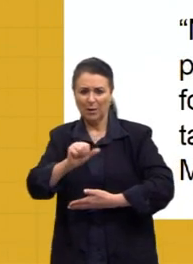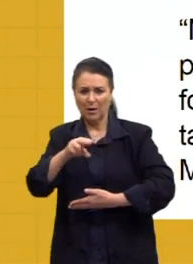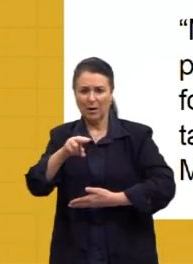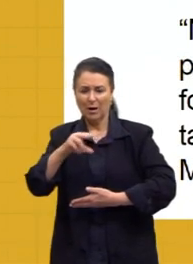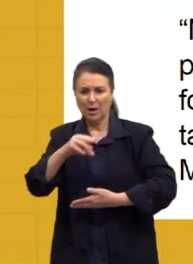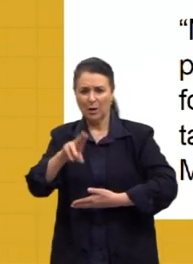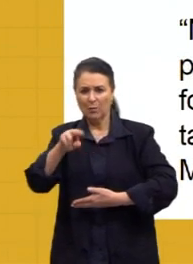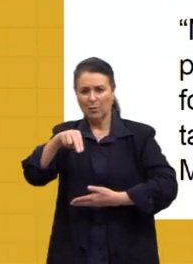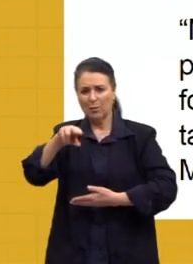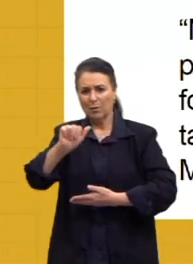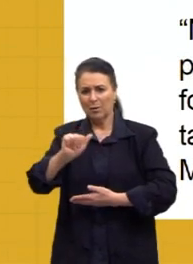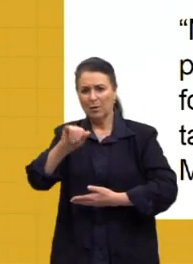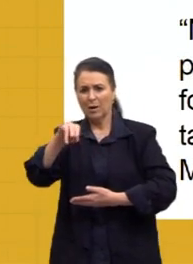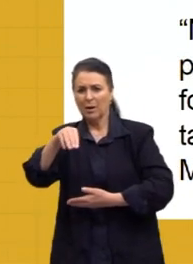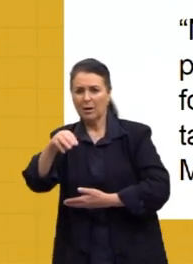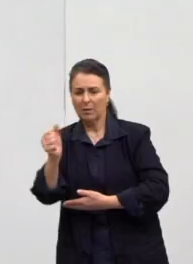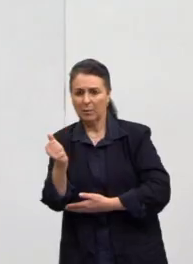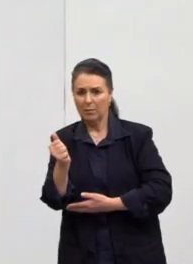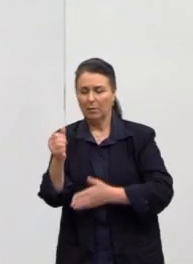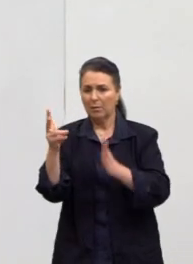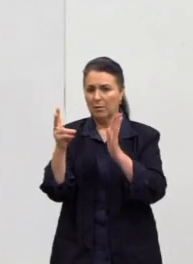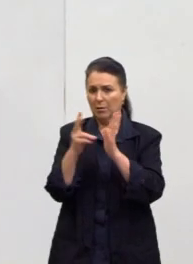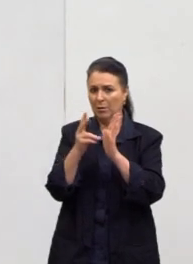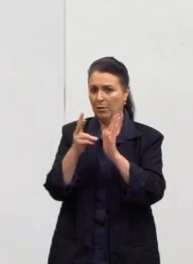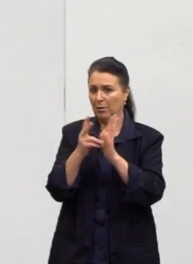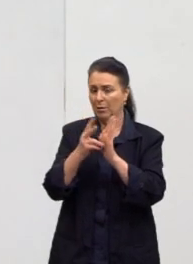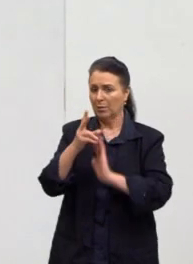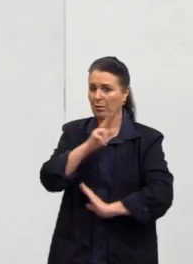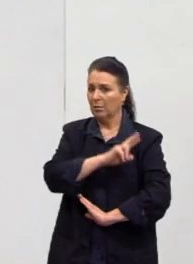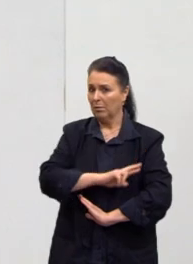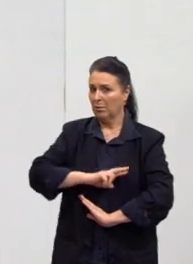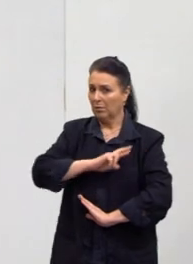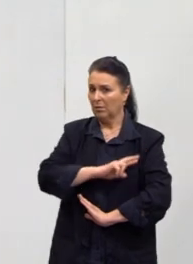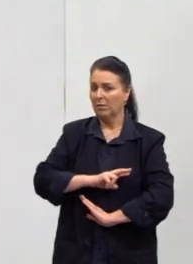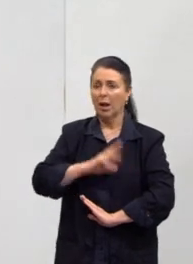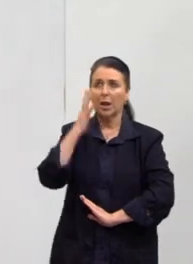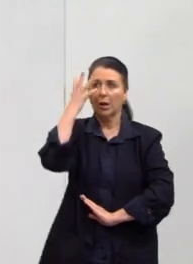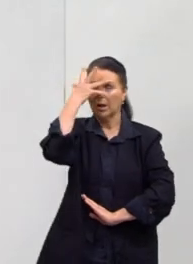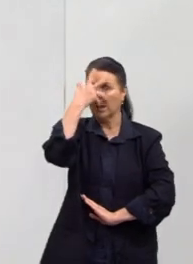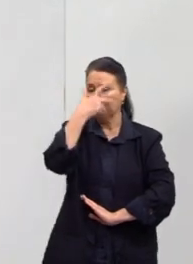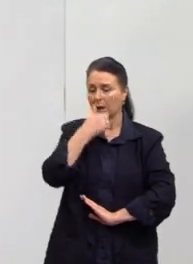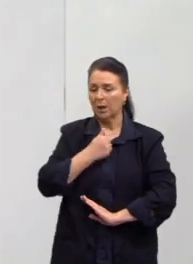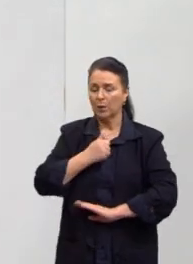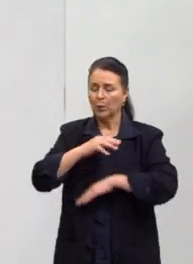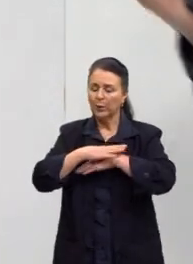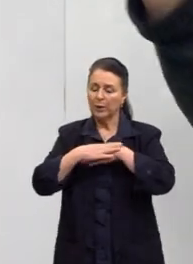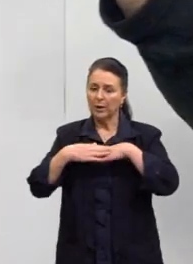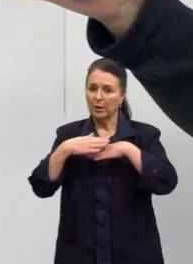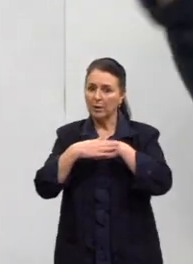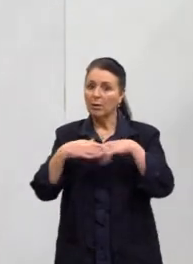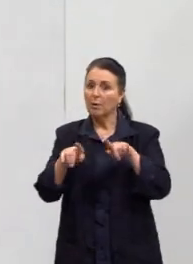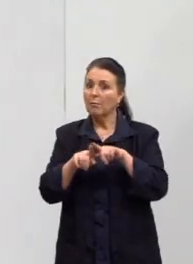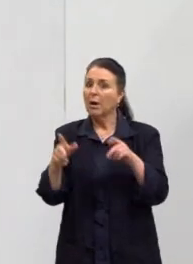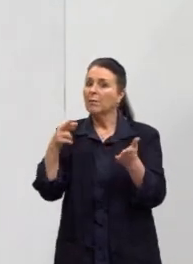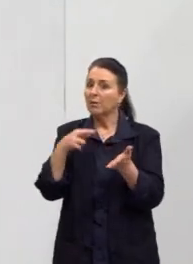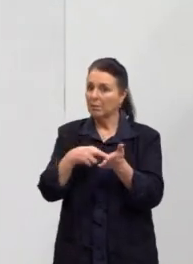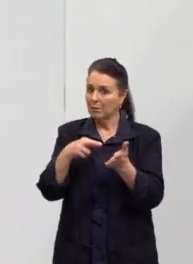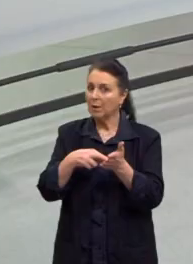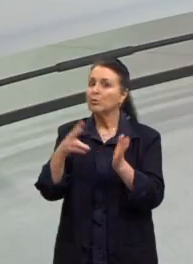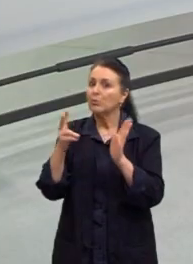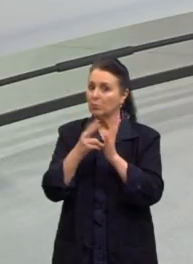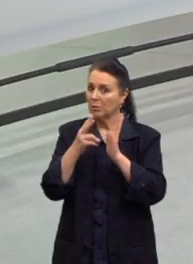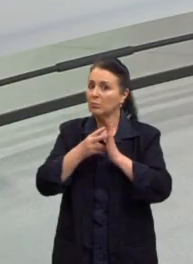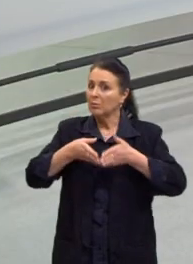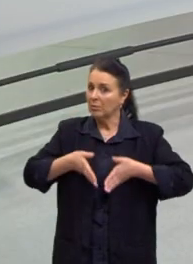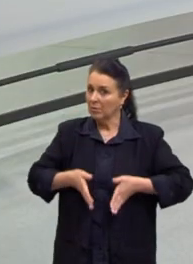diferença, se fosse um indígena lá do romantismo, ele seria lindo, ele seria delicado, mas não. Nós temos a realidade de um índio que a